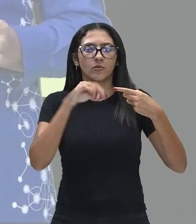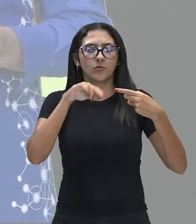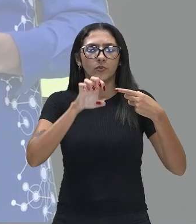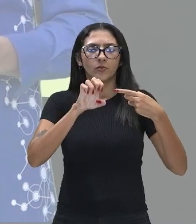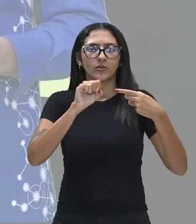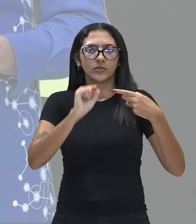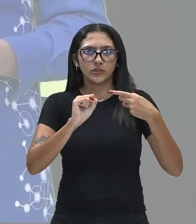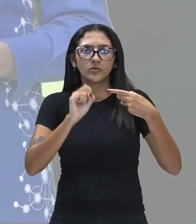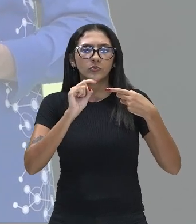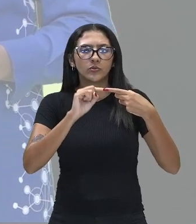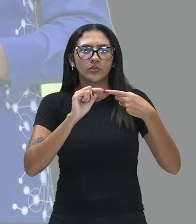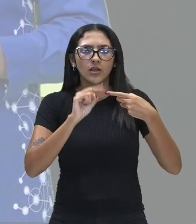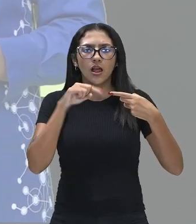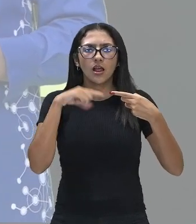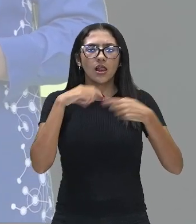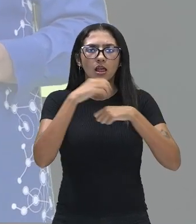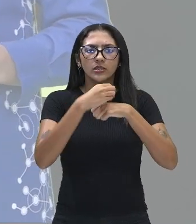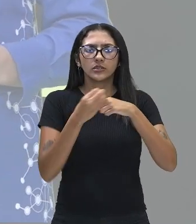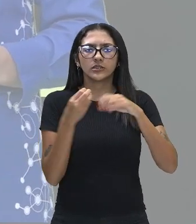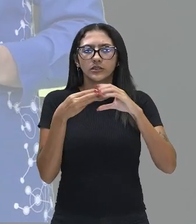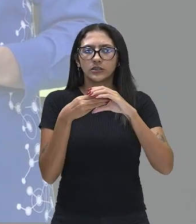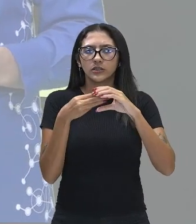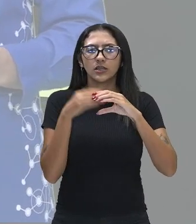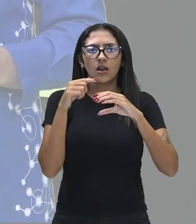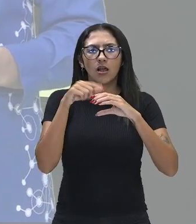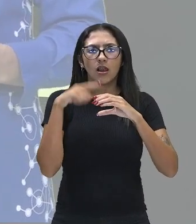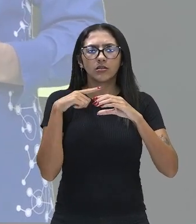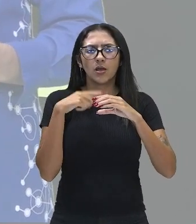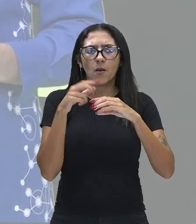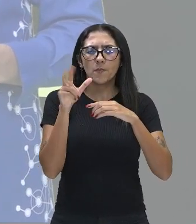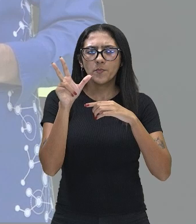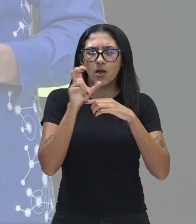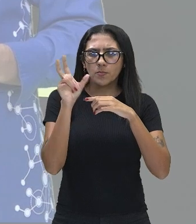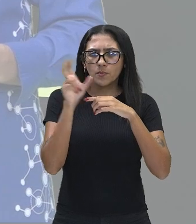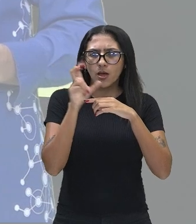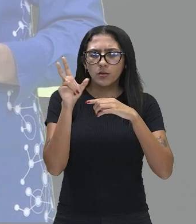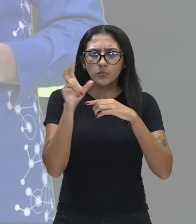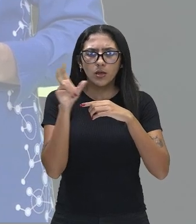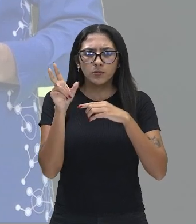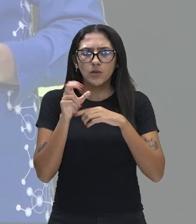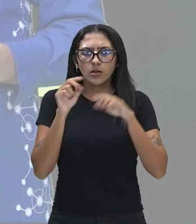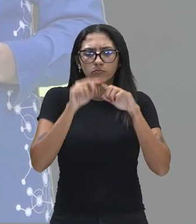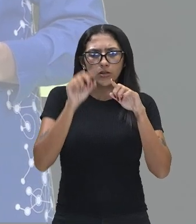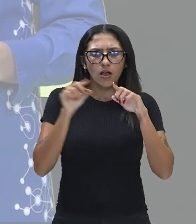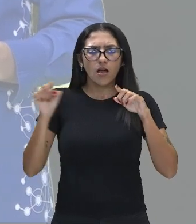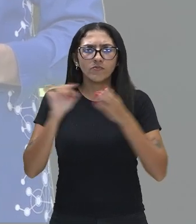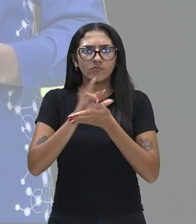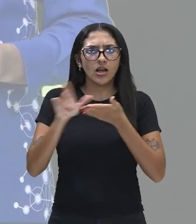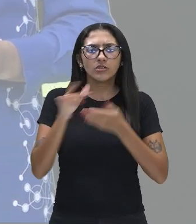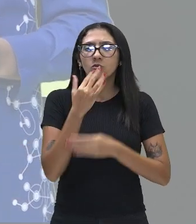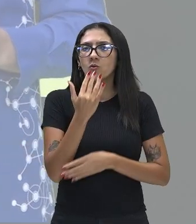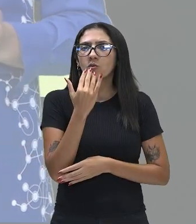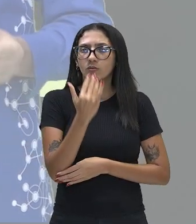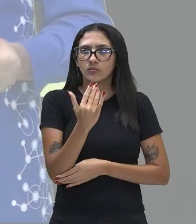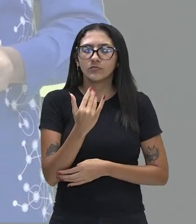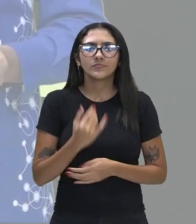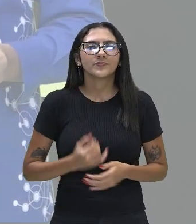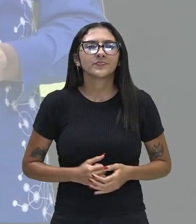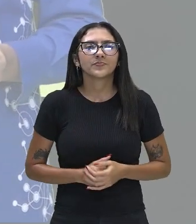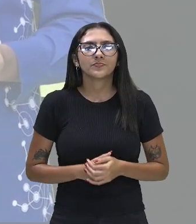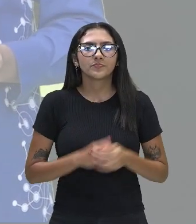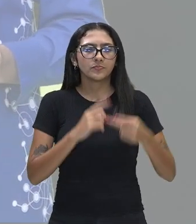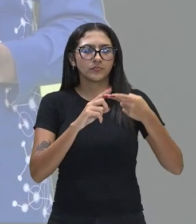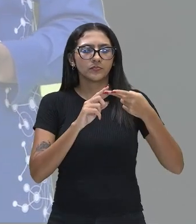cones, células que permitem a percepção na variação de cores, tá? Já os